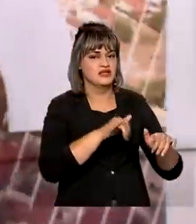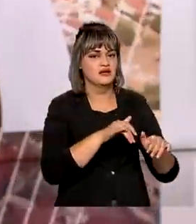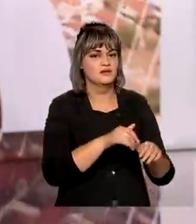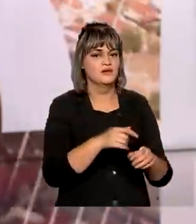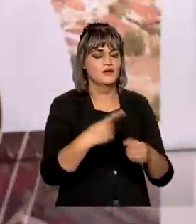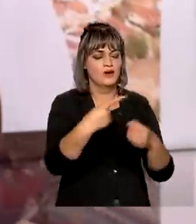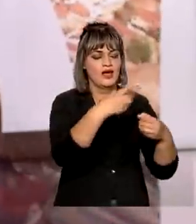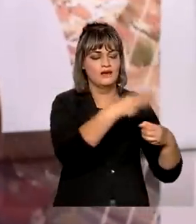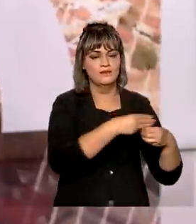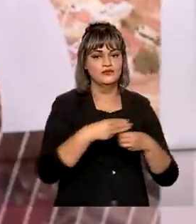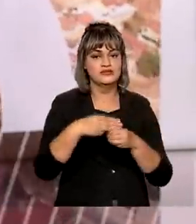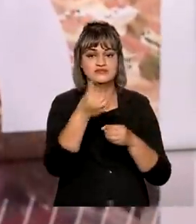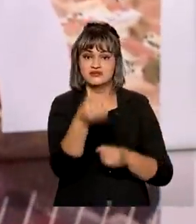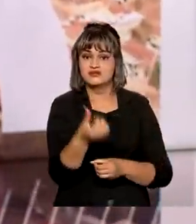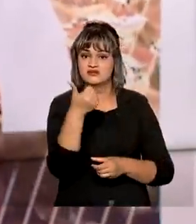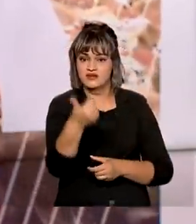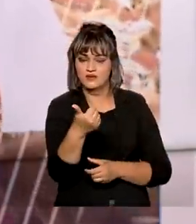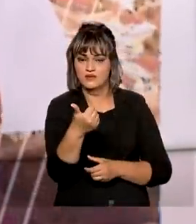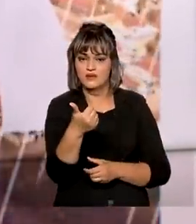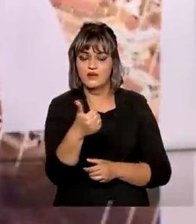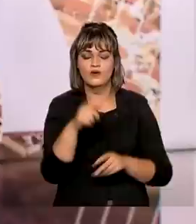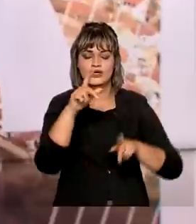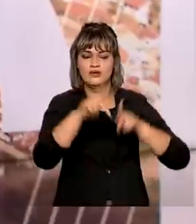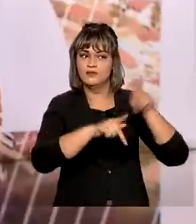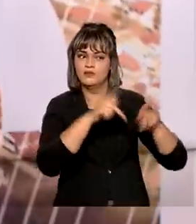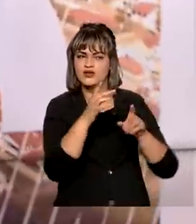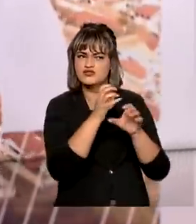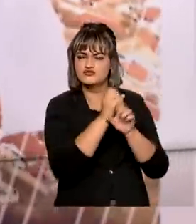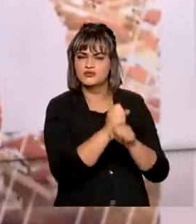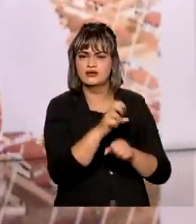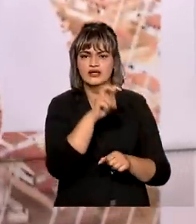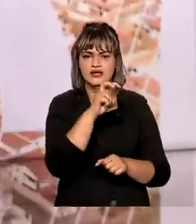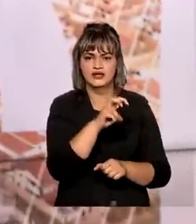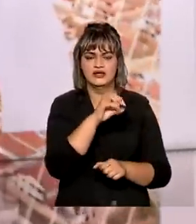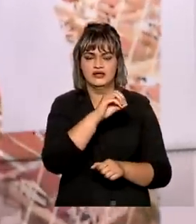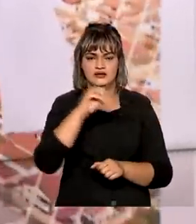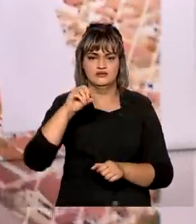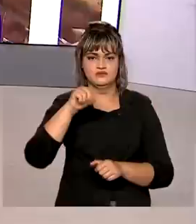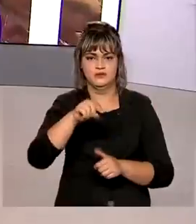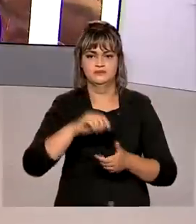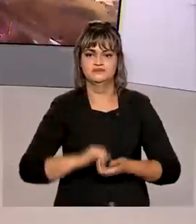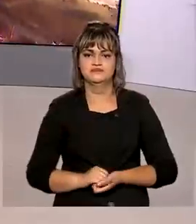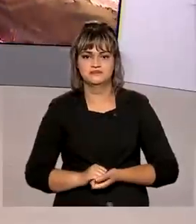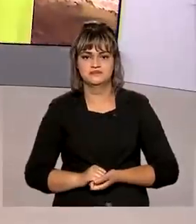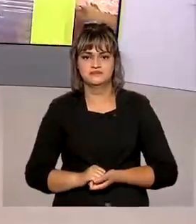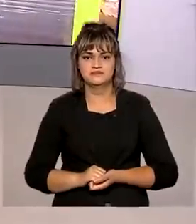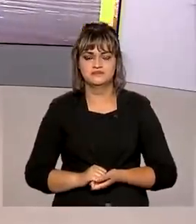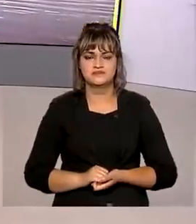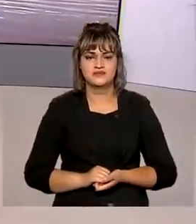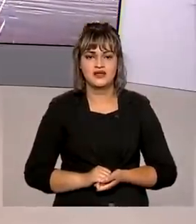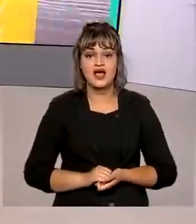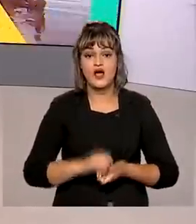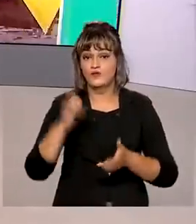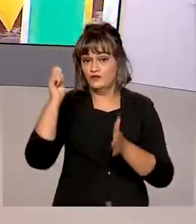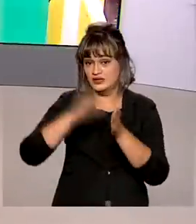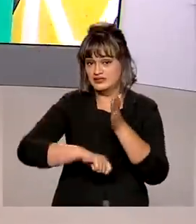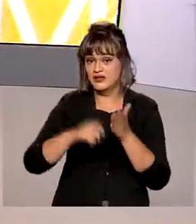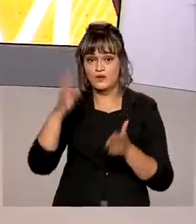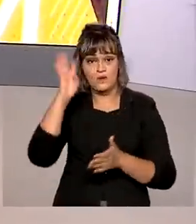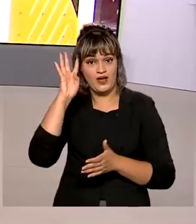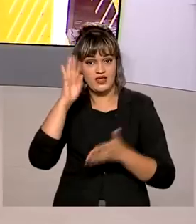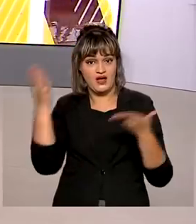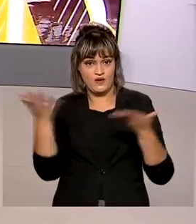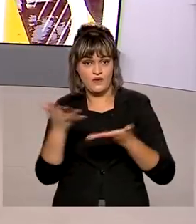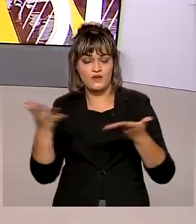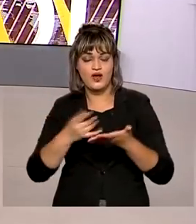61 municípios brasileiros, com população acima de 500 mil habitantes. Foi assinado nesta quarta-feira